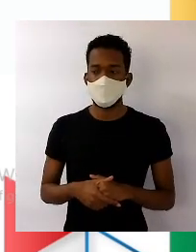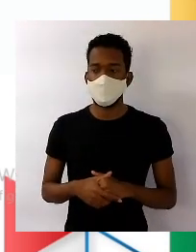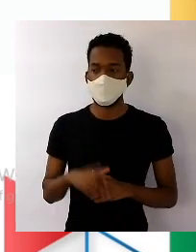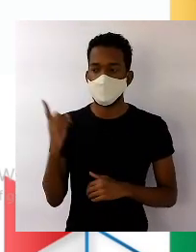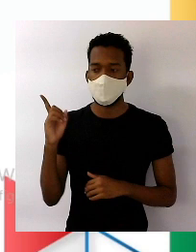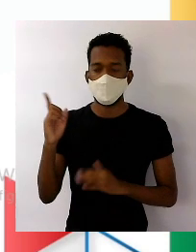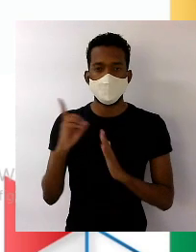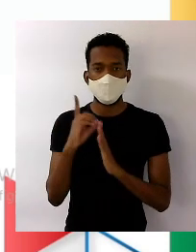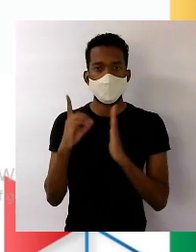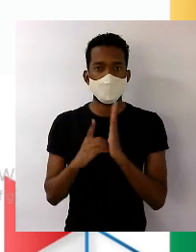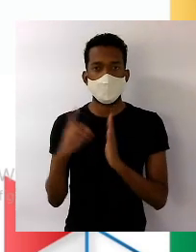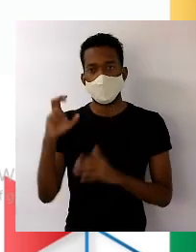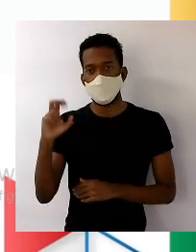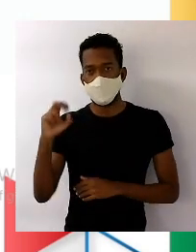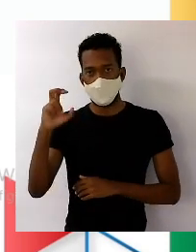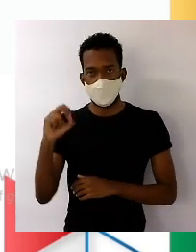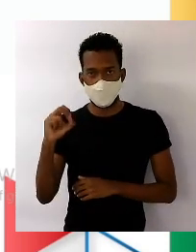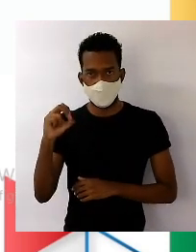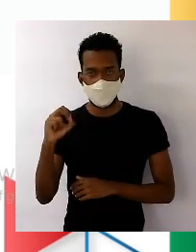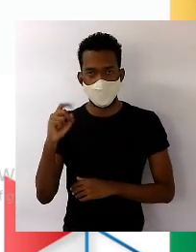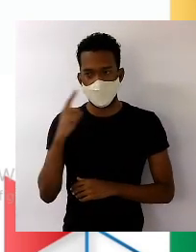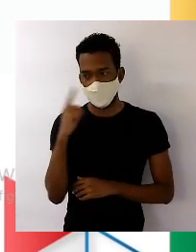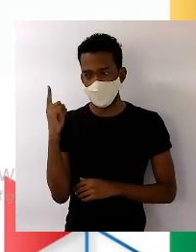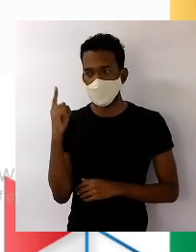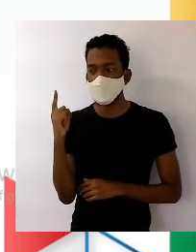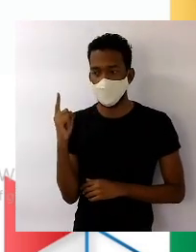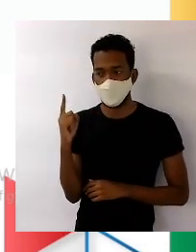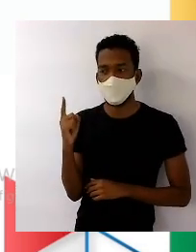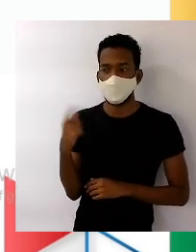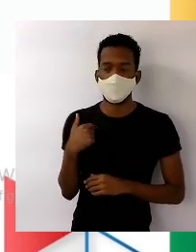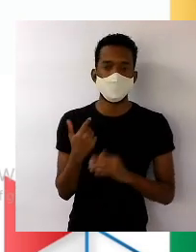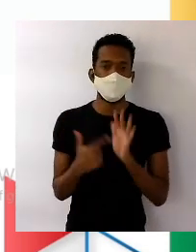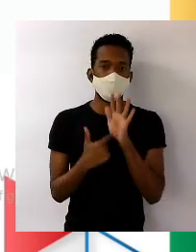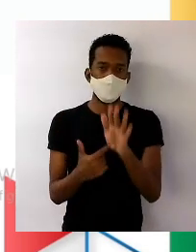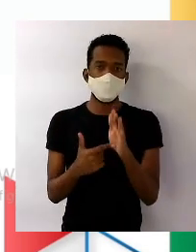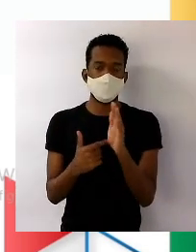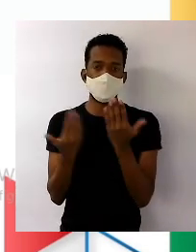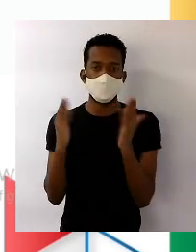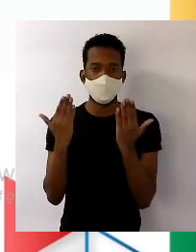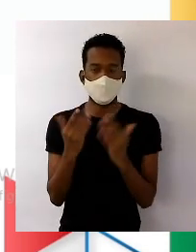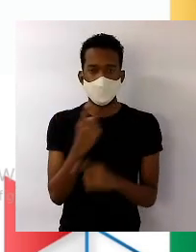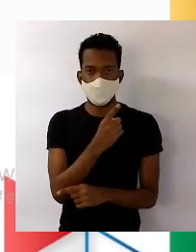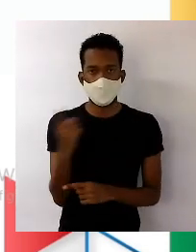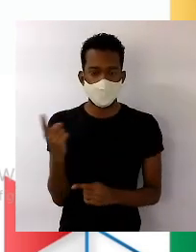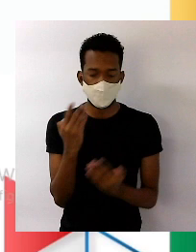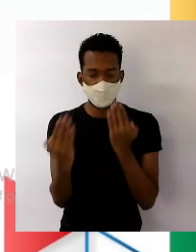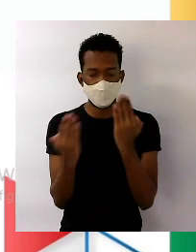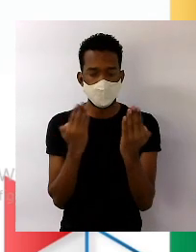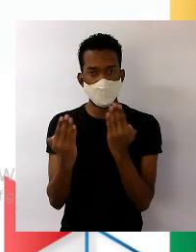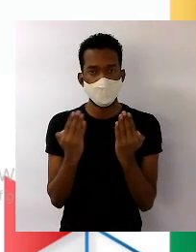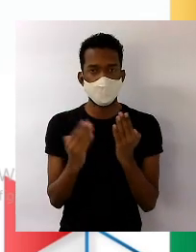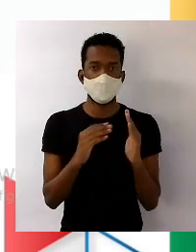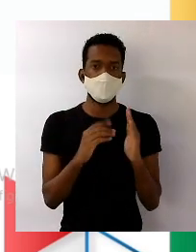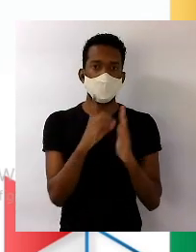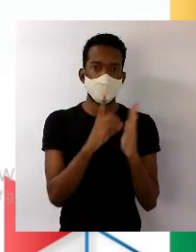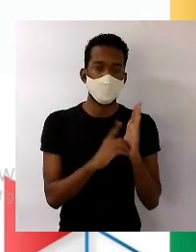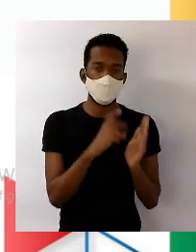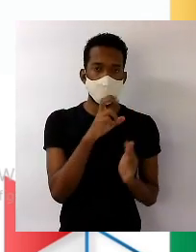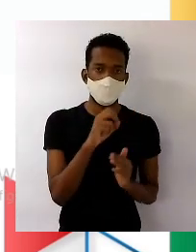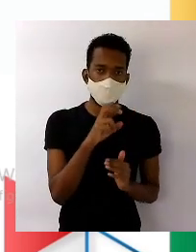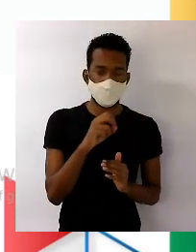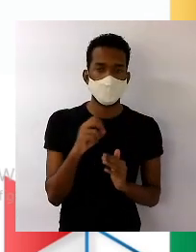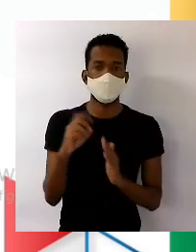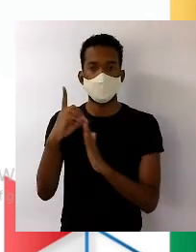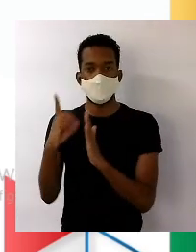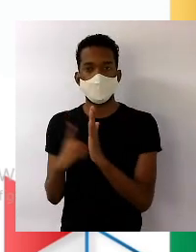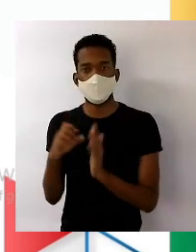década de 50. Eu vou fazer uma analogia para vocês mostrando a pirâmide. As comparações entre a de 50, de 85 e